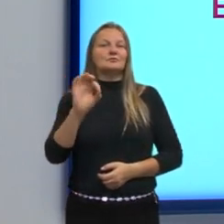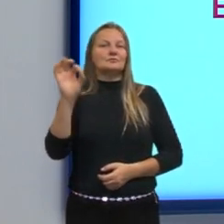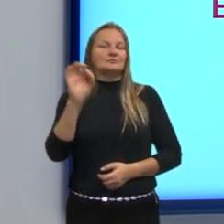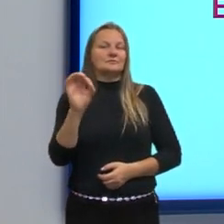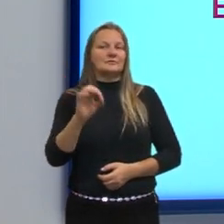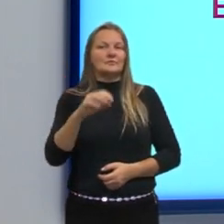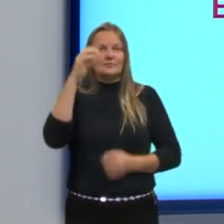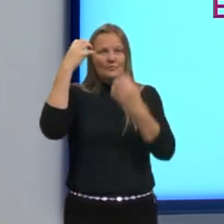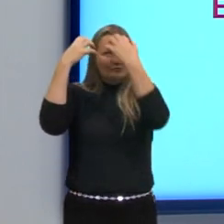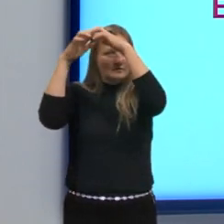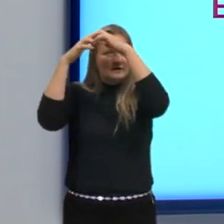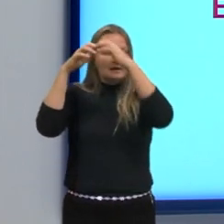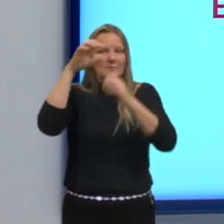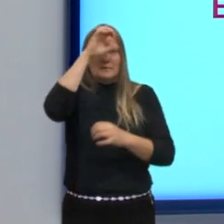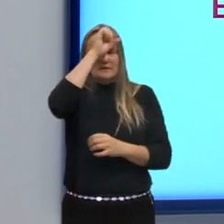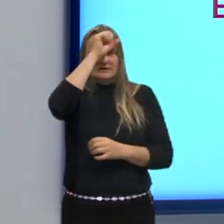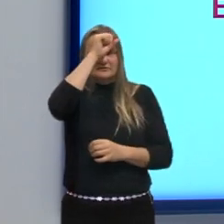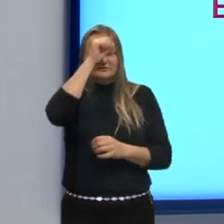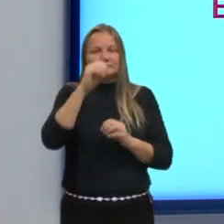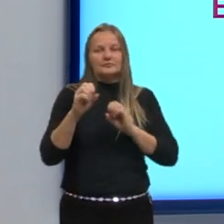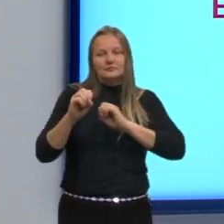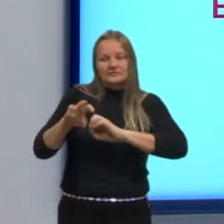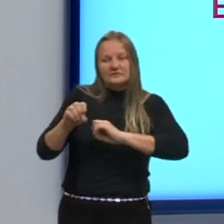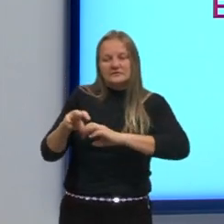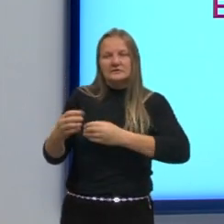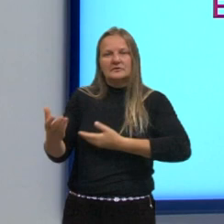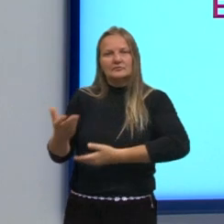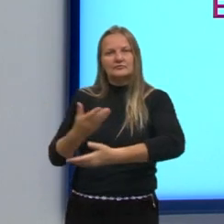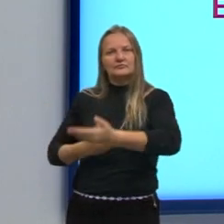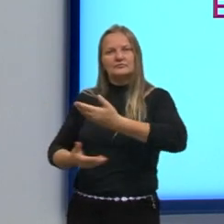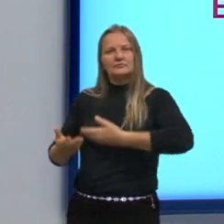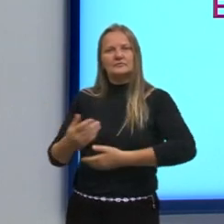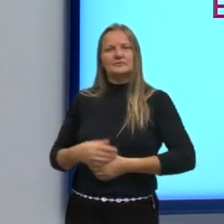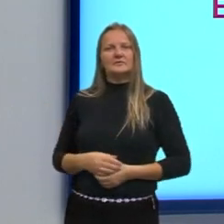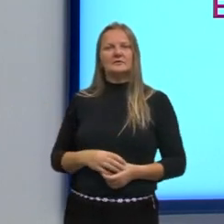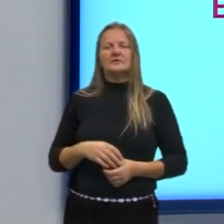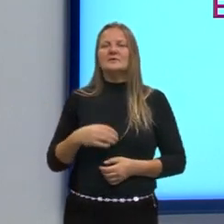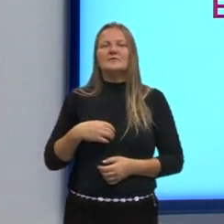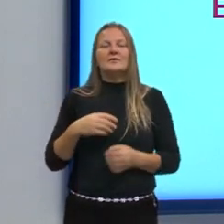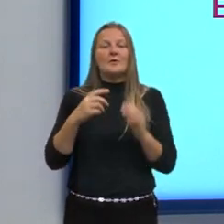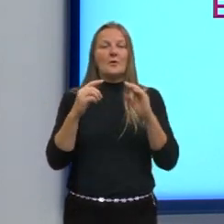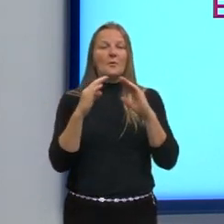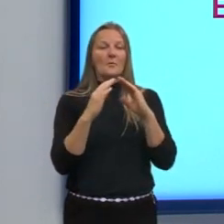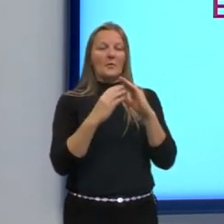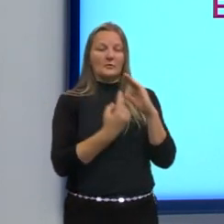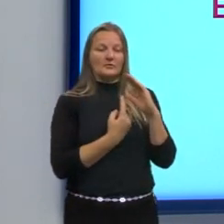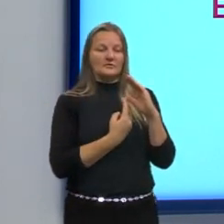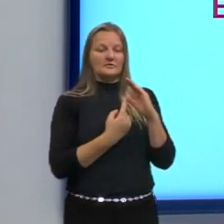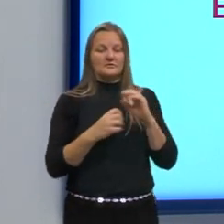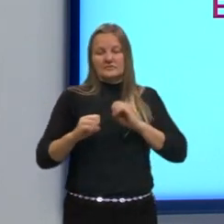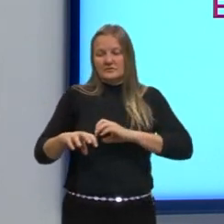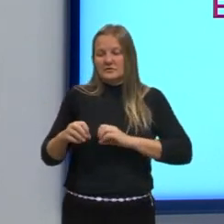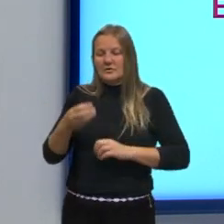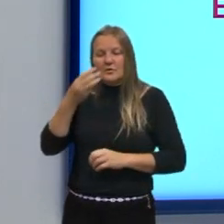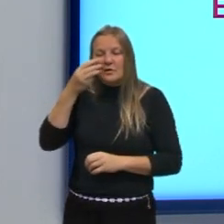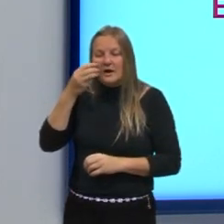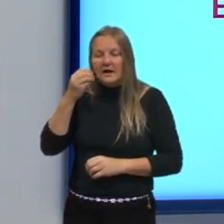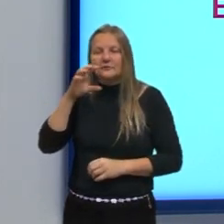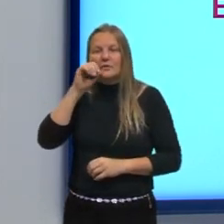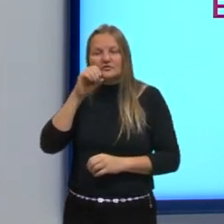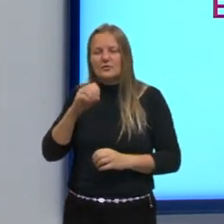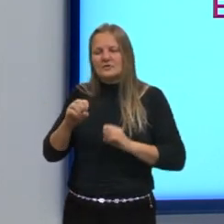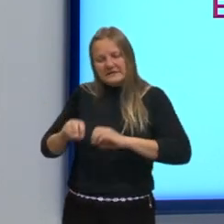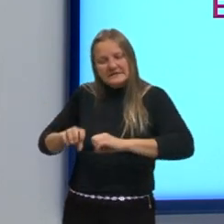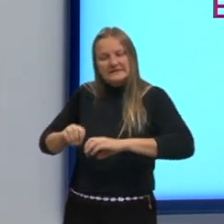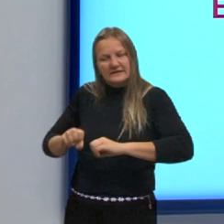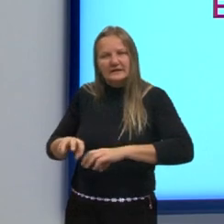cérebro aprende ensinando aos outros. Então, pega lá. Mesmo, ah, eu moro sozinho, não tem ninguém em casa. Tem um gatinho, tem um cachorro. Pega ele